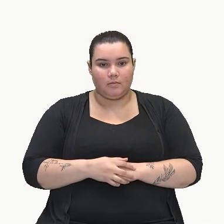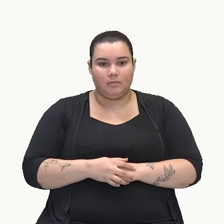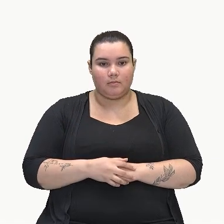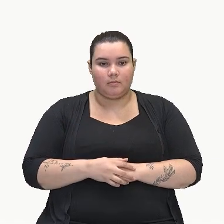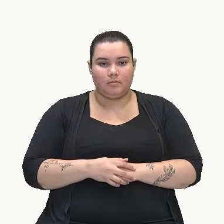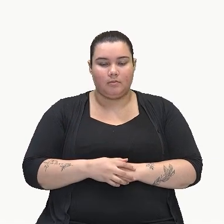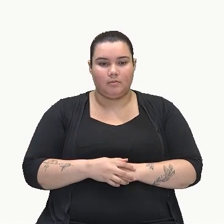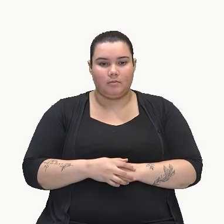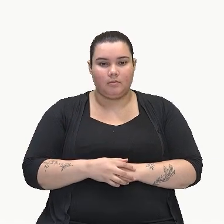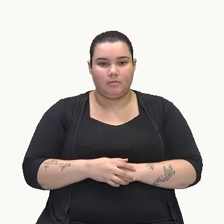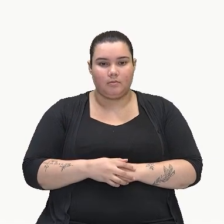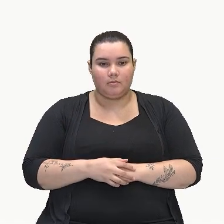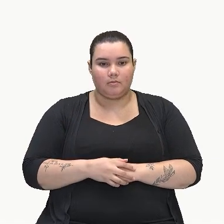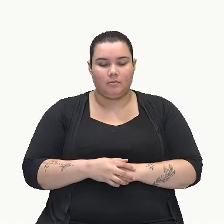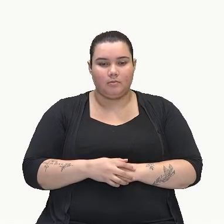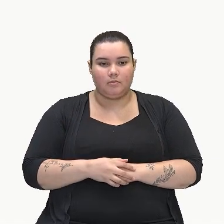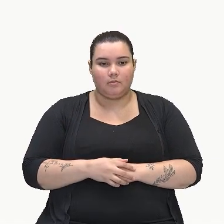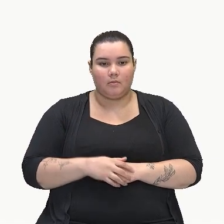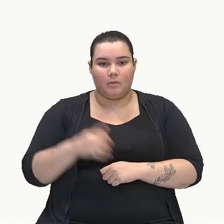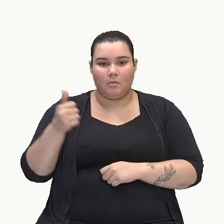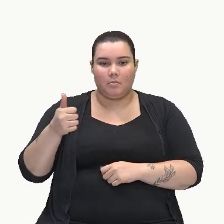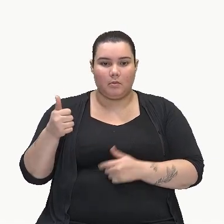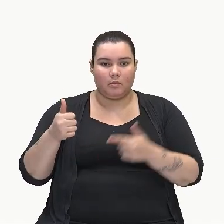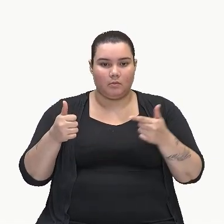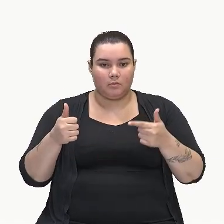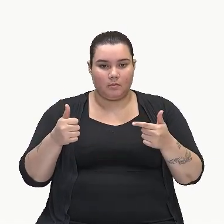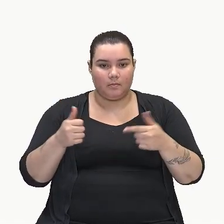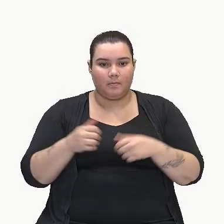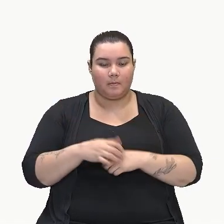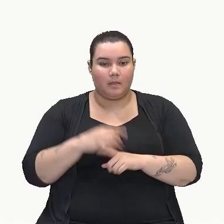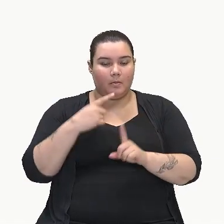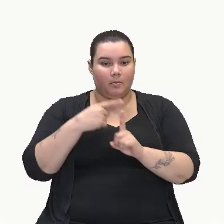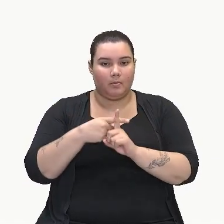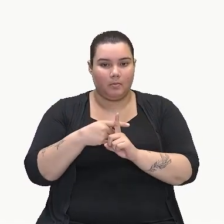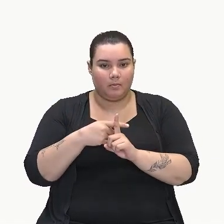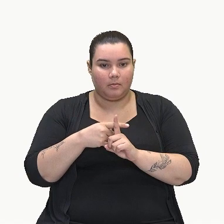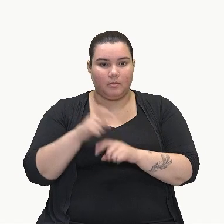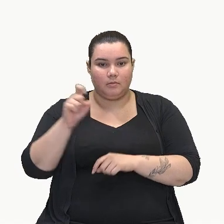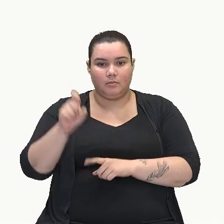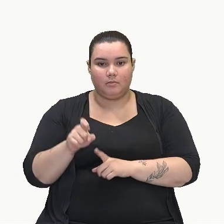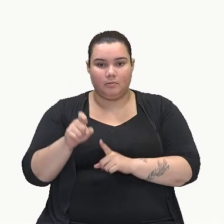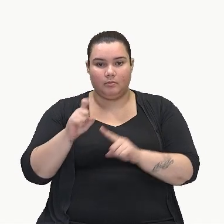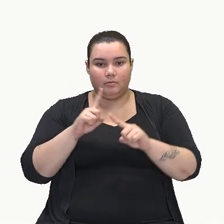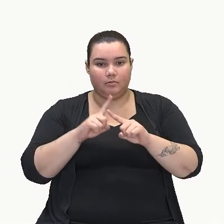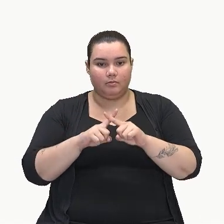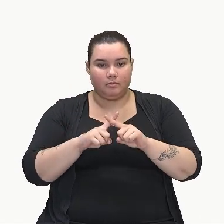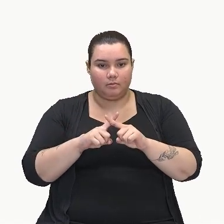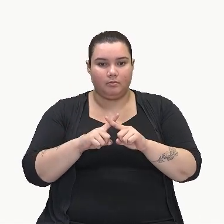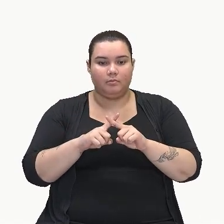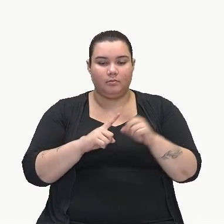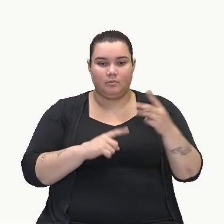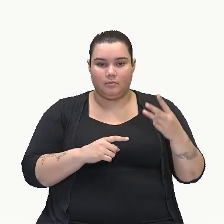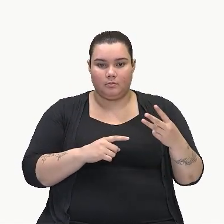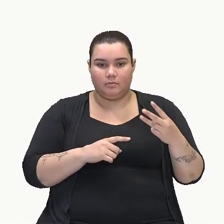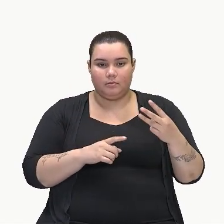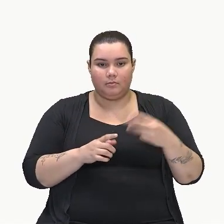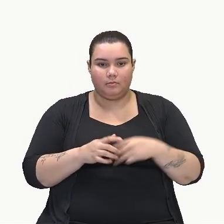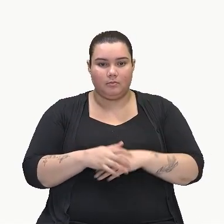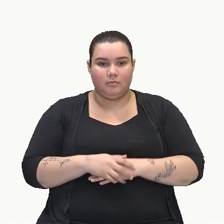Tá? Primeiro com o segundo, ó. Mais X vezes 3.